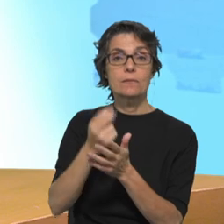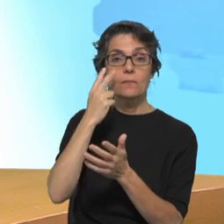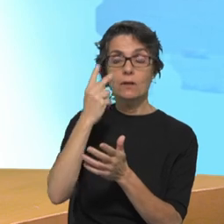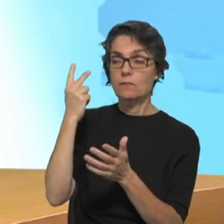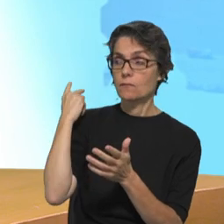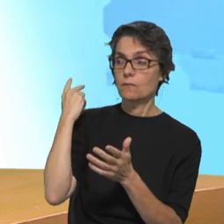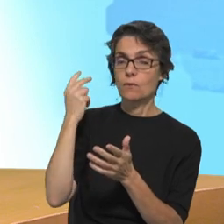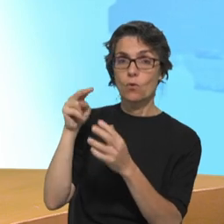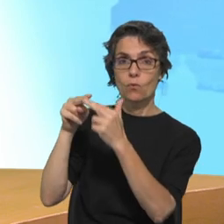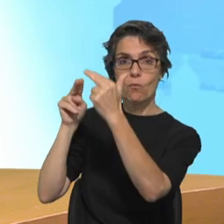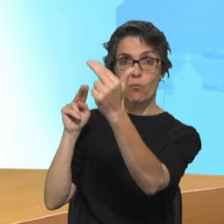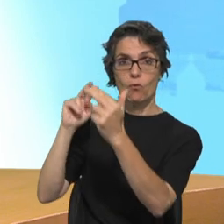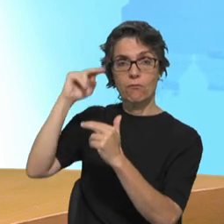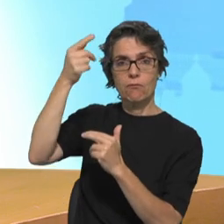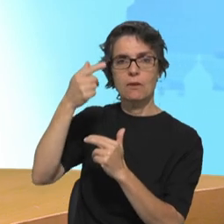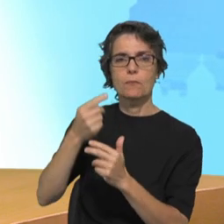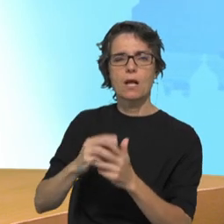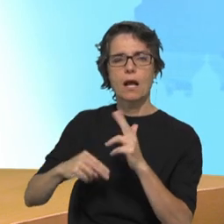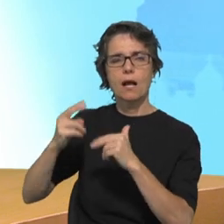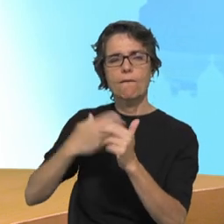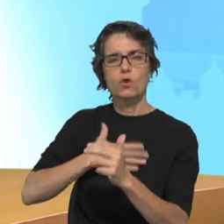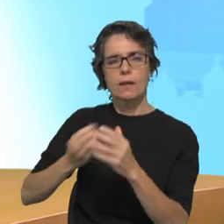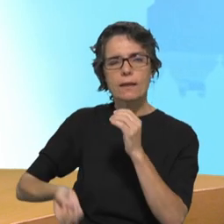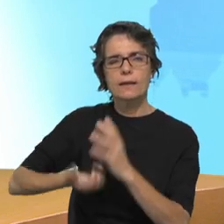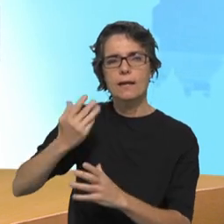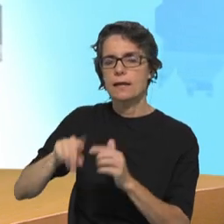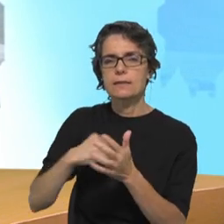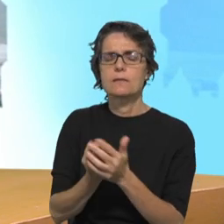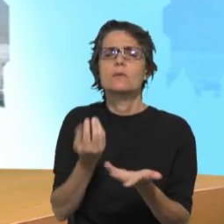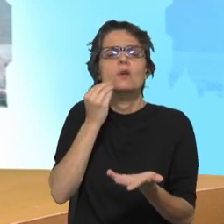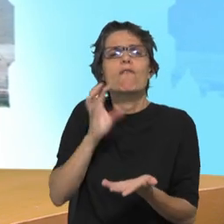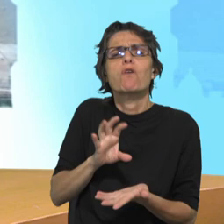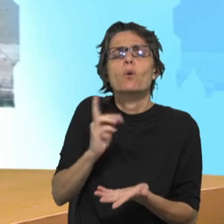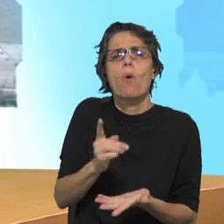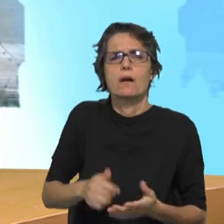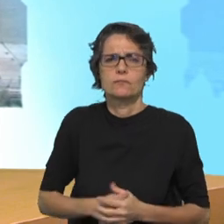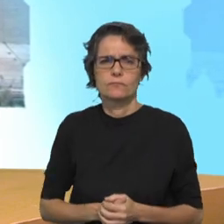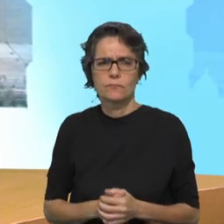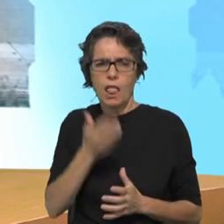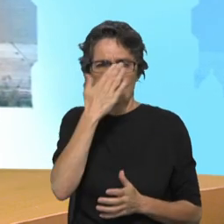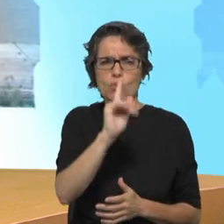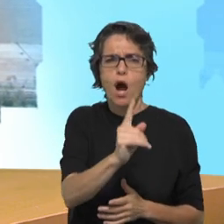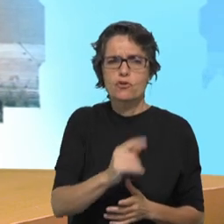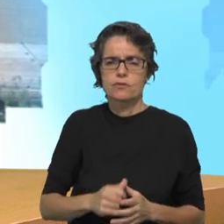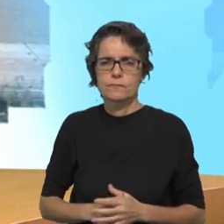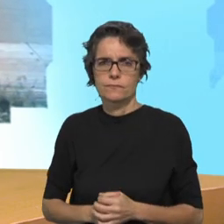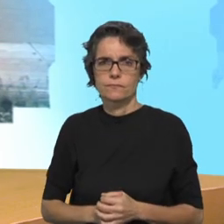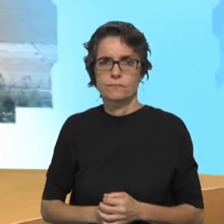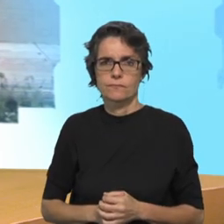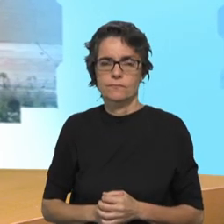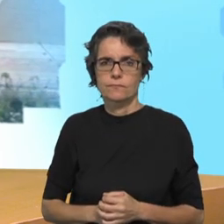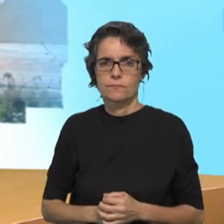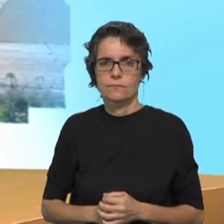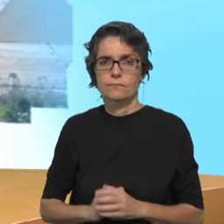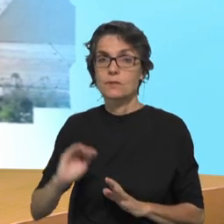fidelidade criativa e a fidelidade... Mas passa por onde? Passa por que atitude? Passa por uma... Em primeiro lugar por uma